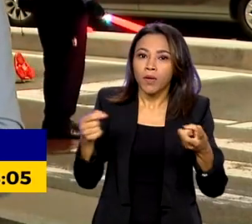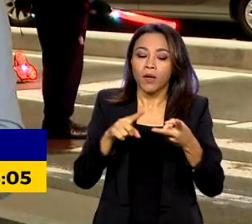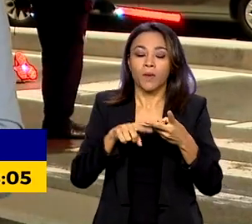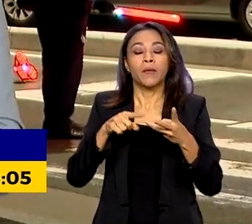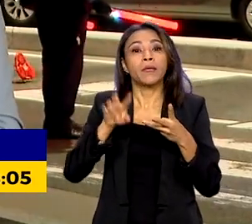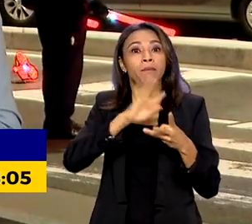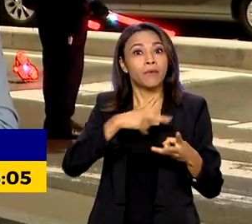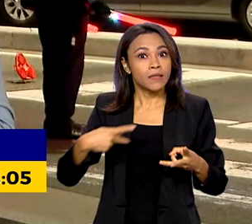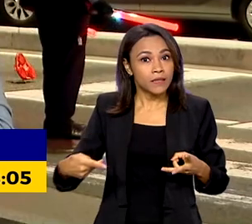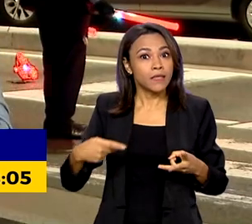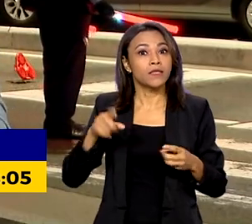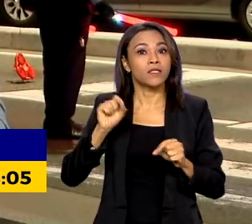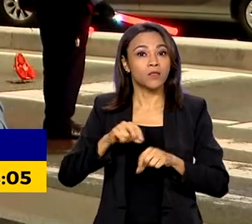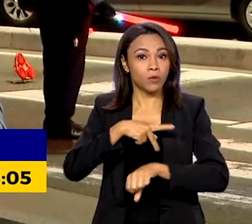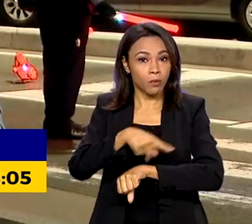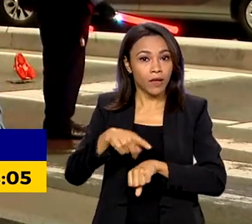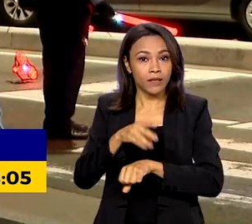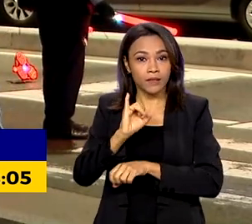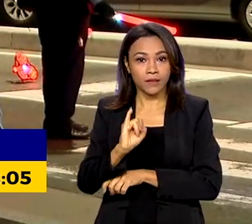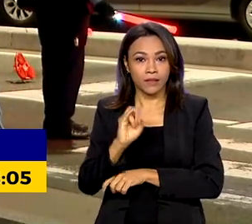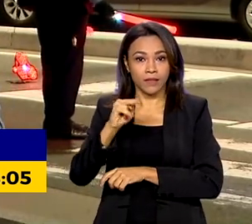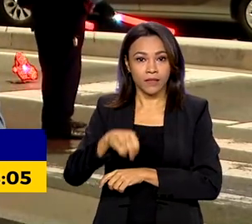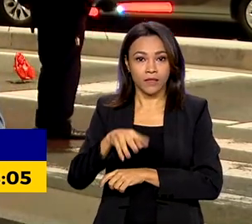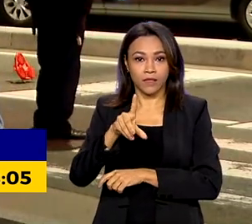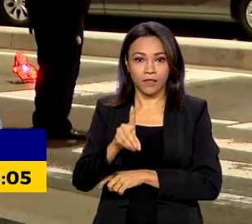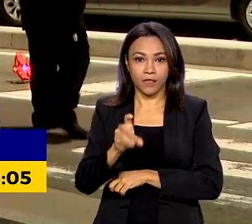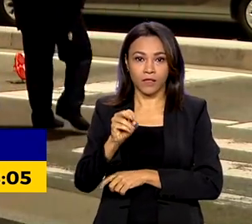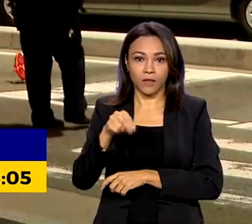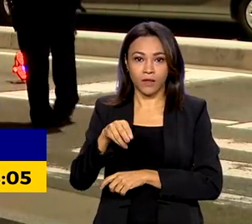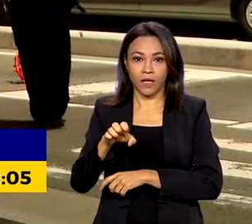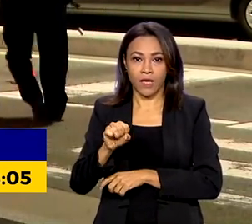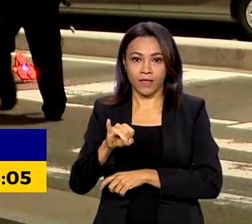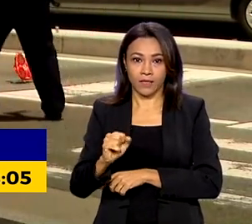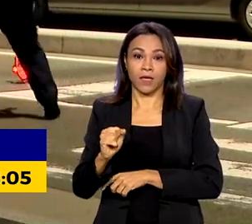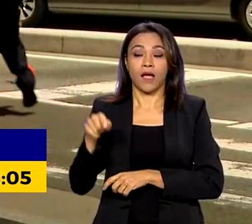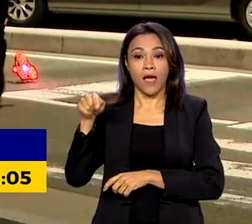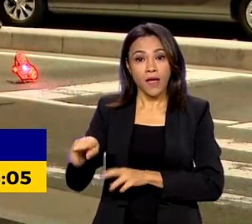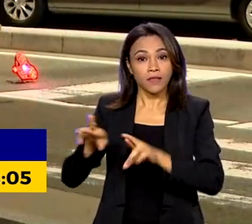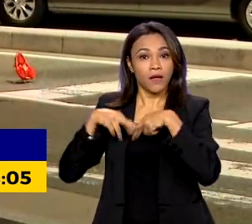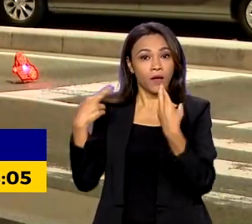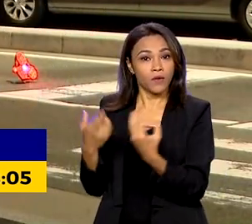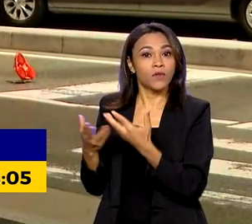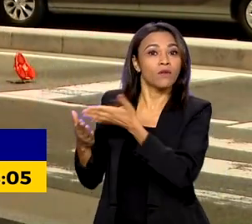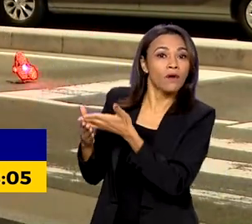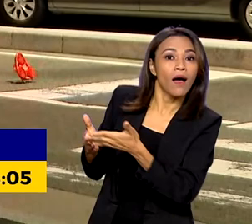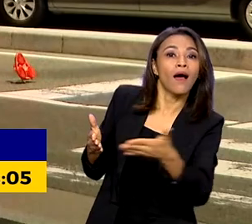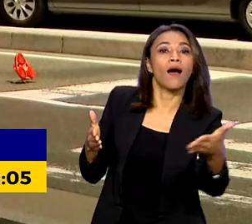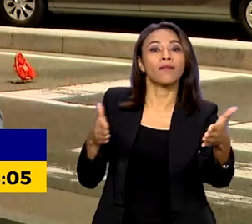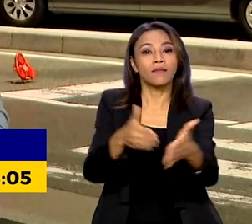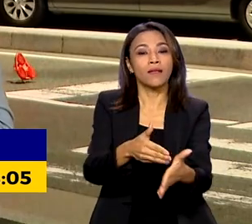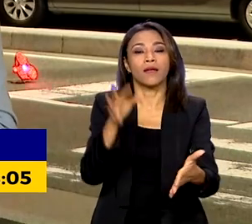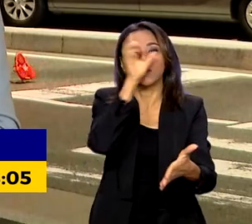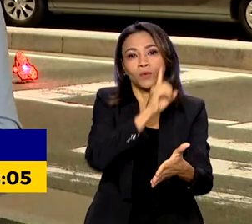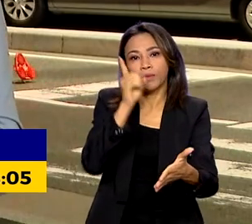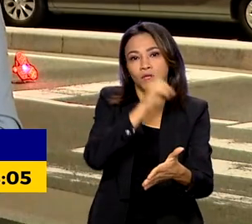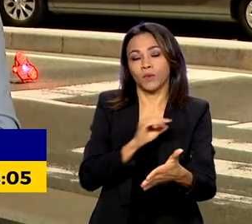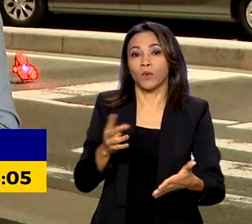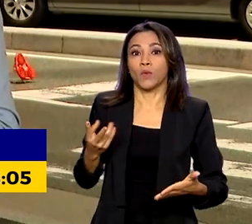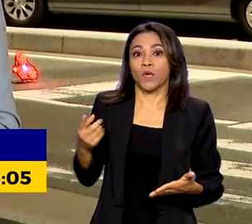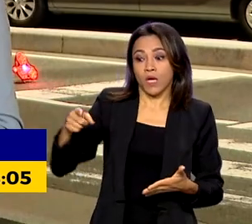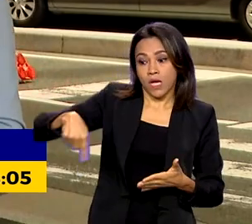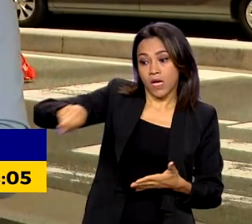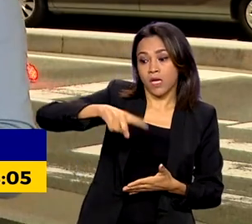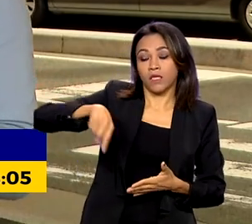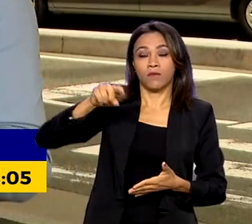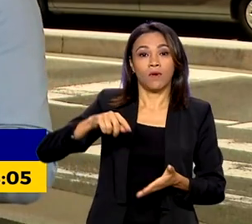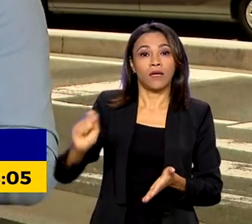Indonésia. A cúpula se estende até o domingo e, ao final, os líderes devem assinar dois documentos.